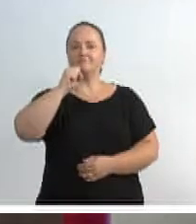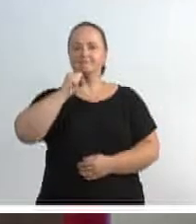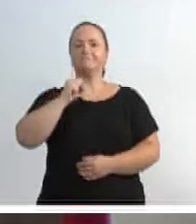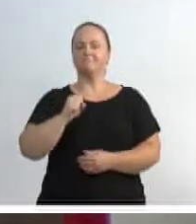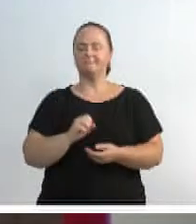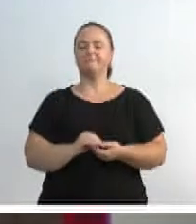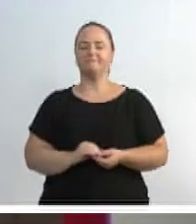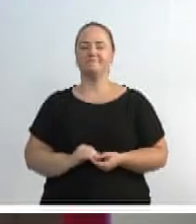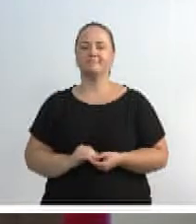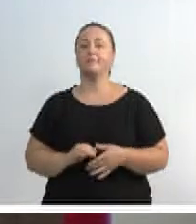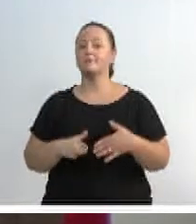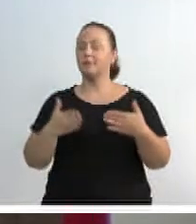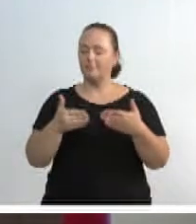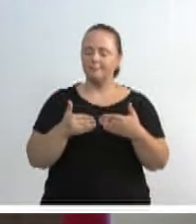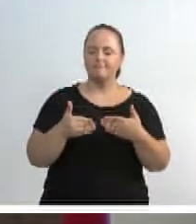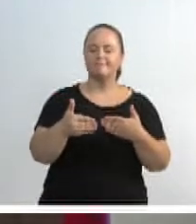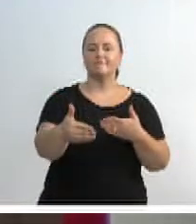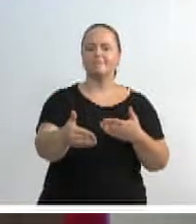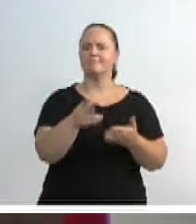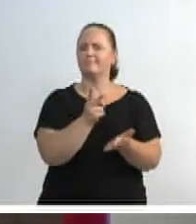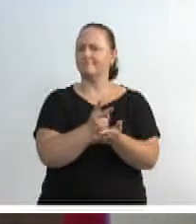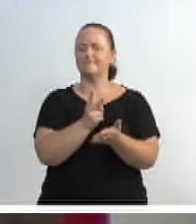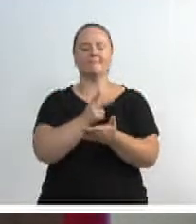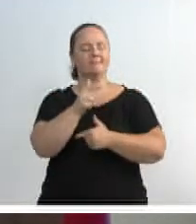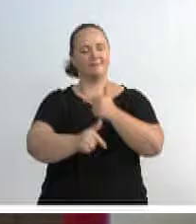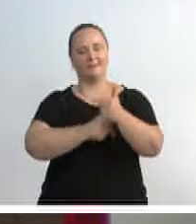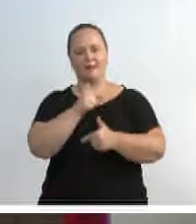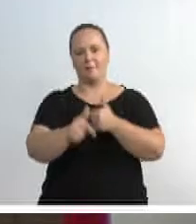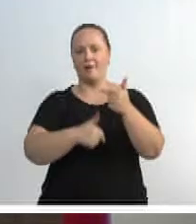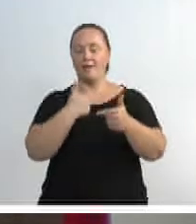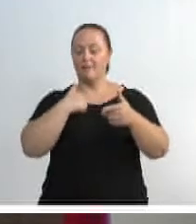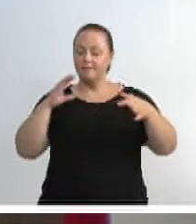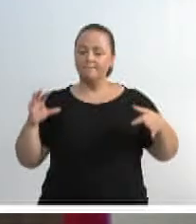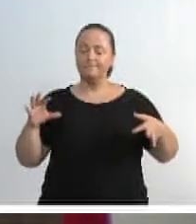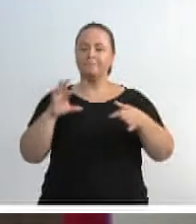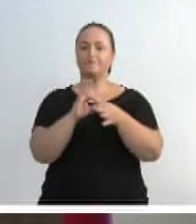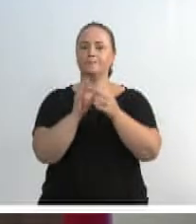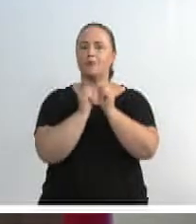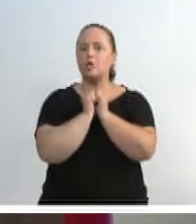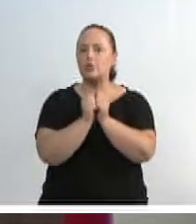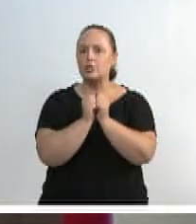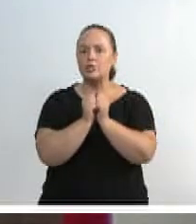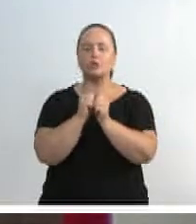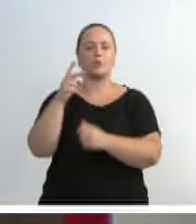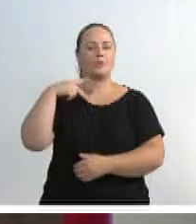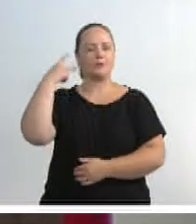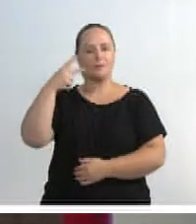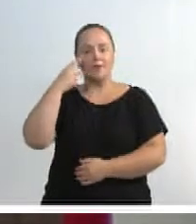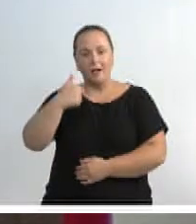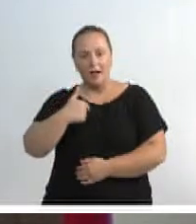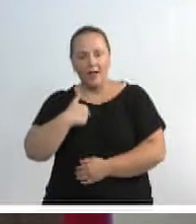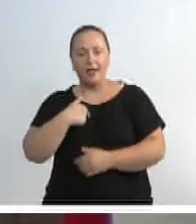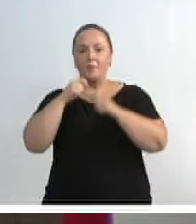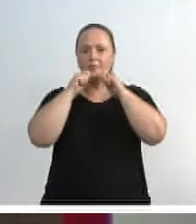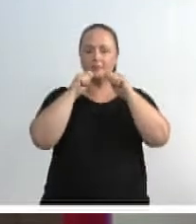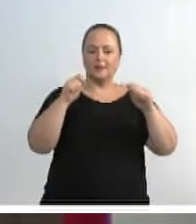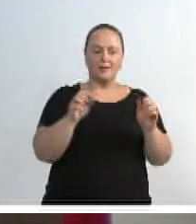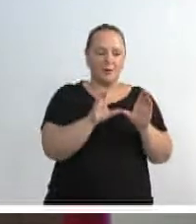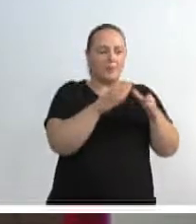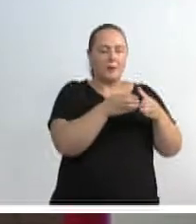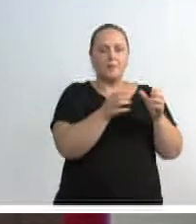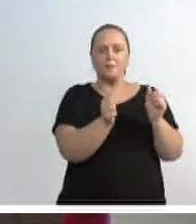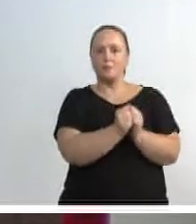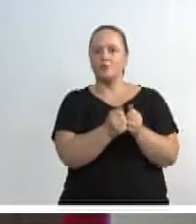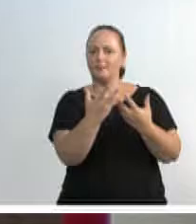o mandato. E tenham certeza que trabalharemos em conjunto com todos os vereadores, nós, eu e a minha equipe, da qual cumprimento por